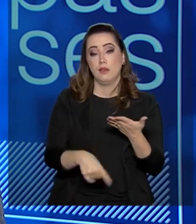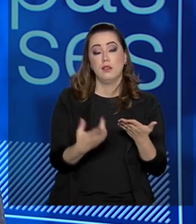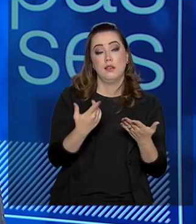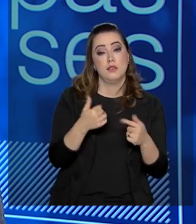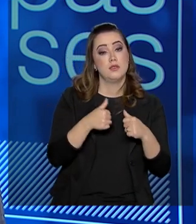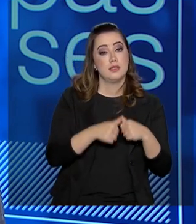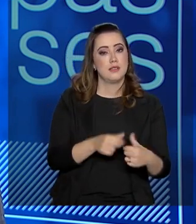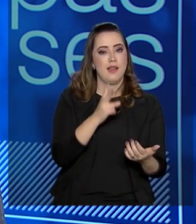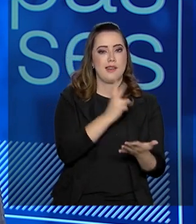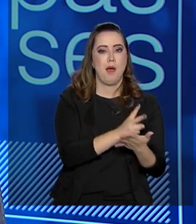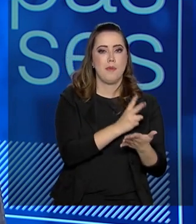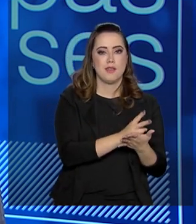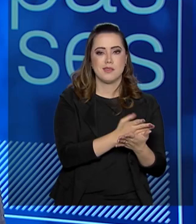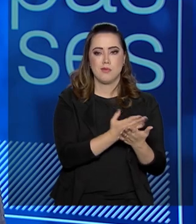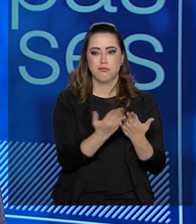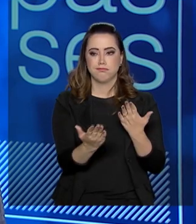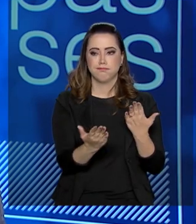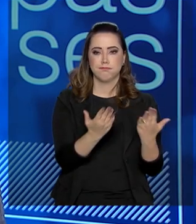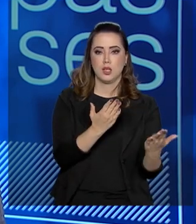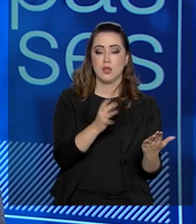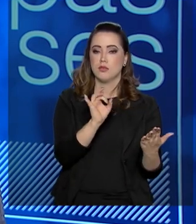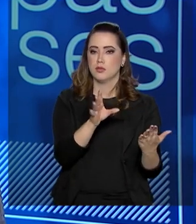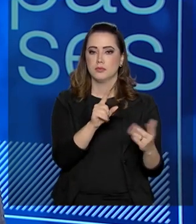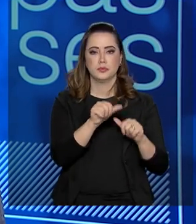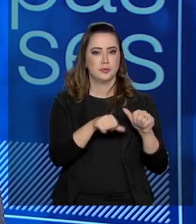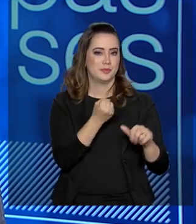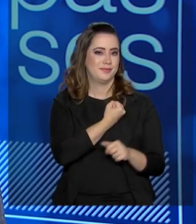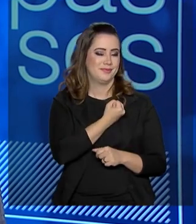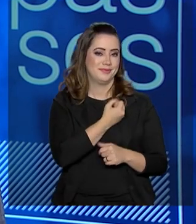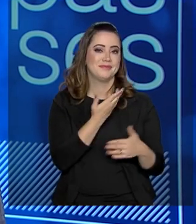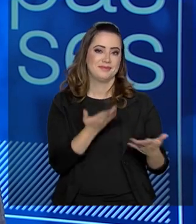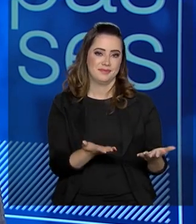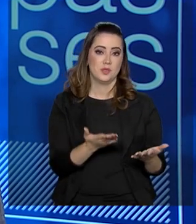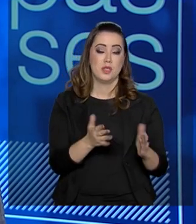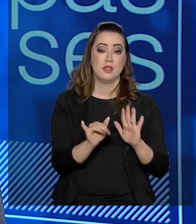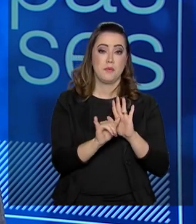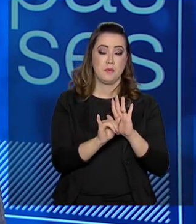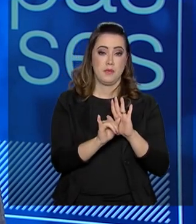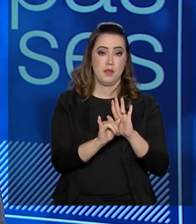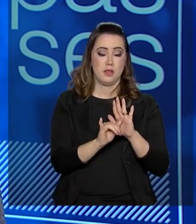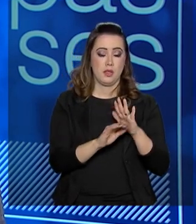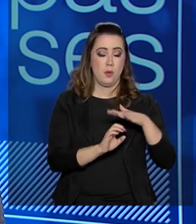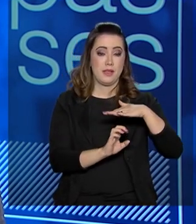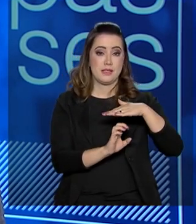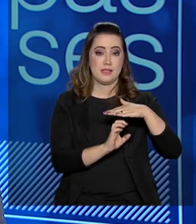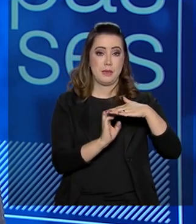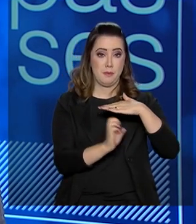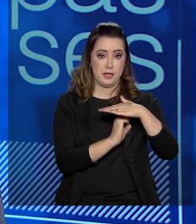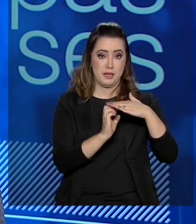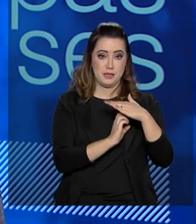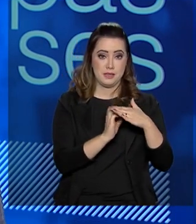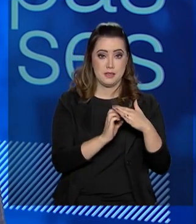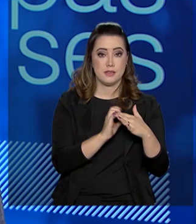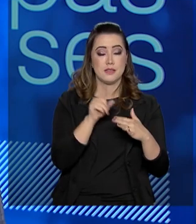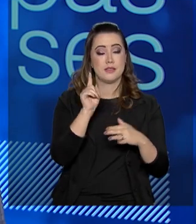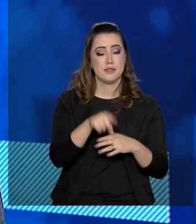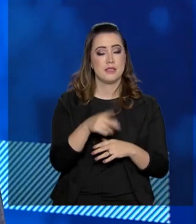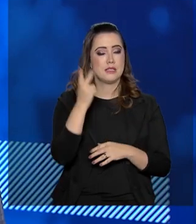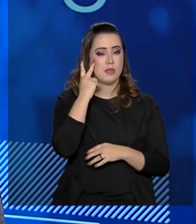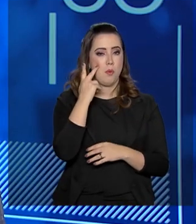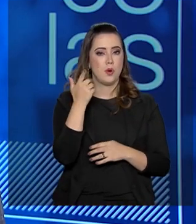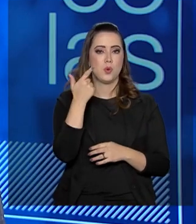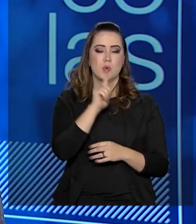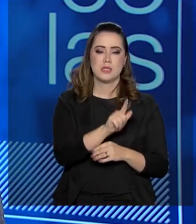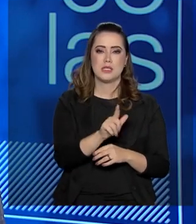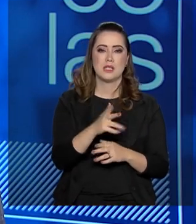está na mesma página, só alterando a numeração. Esta editora em São Paulo, a Editora E3, eles ganharam um prêmio em Londres